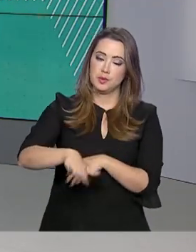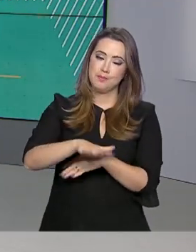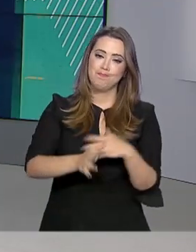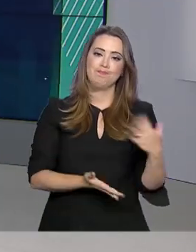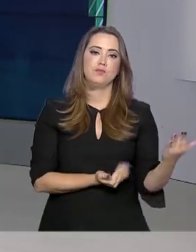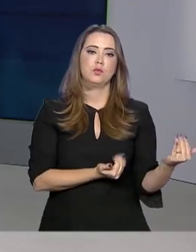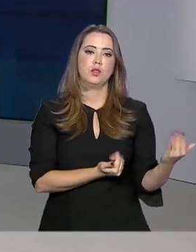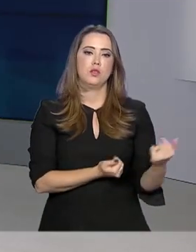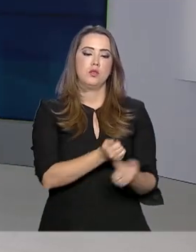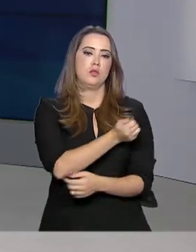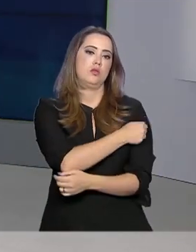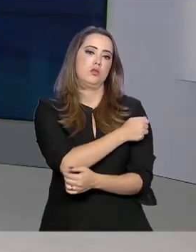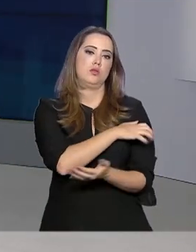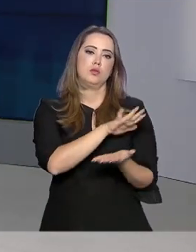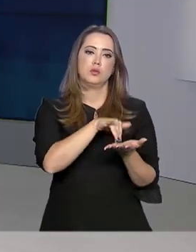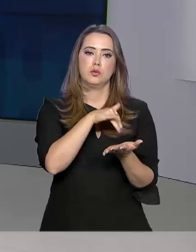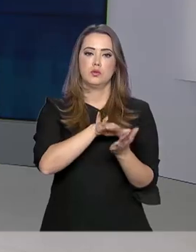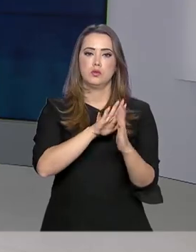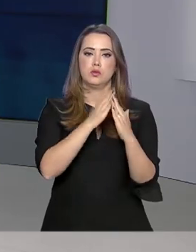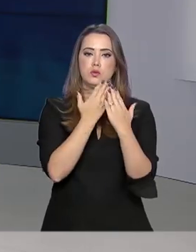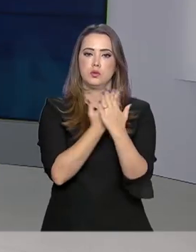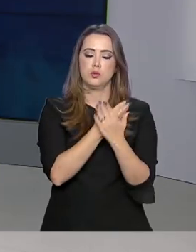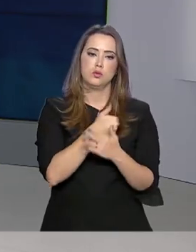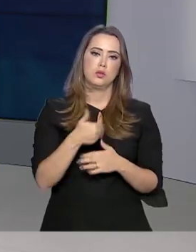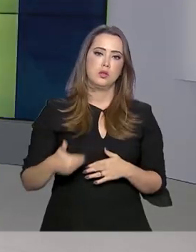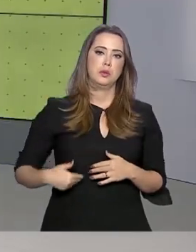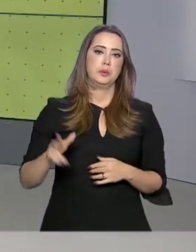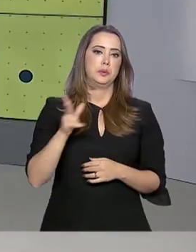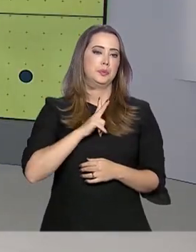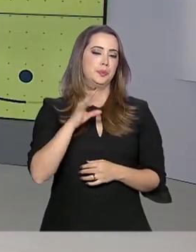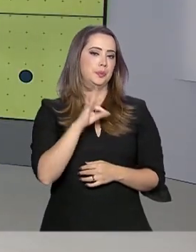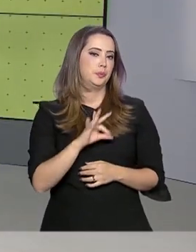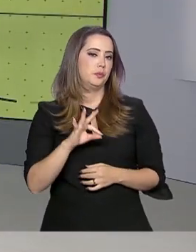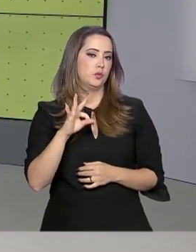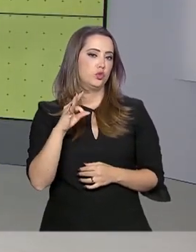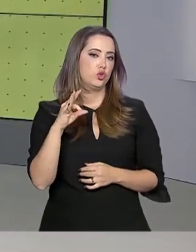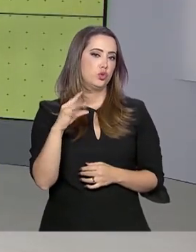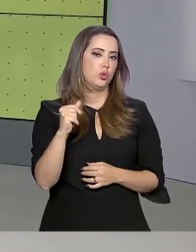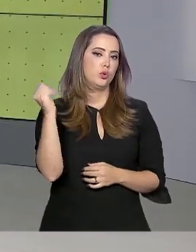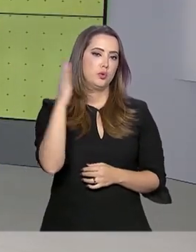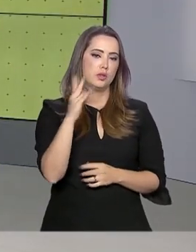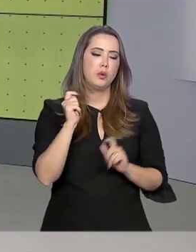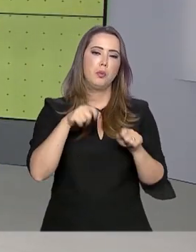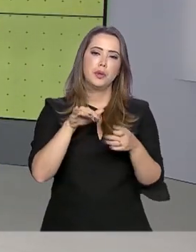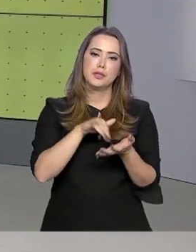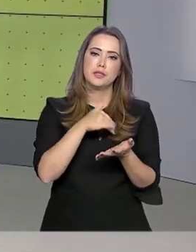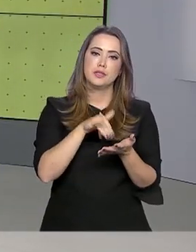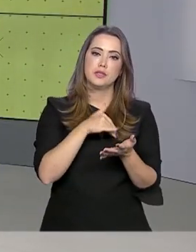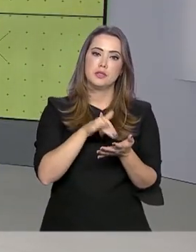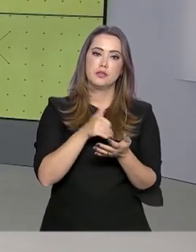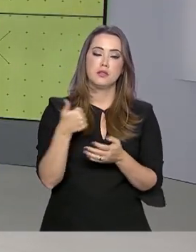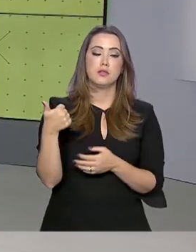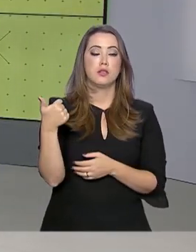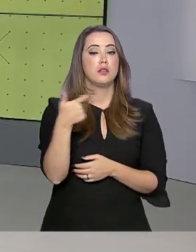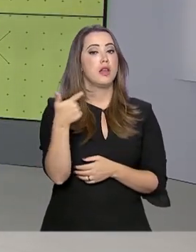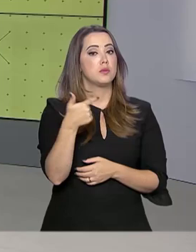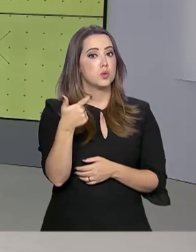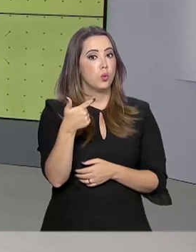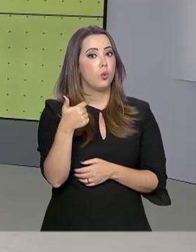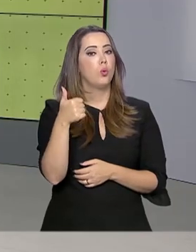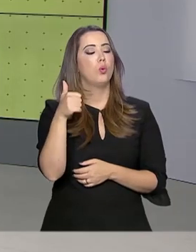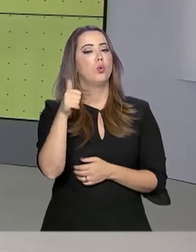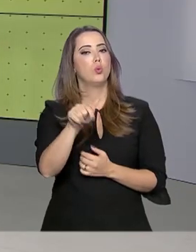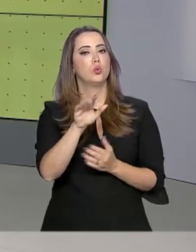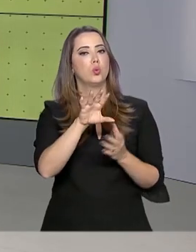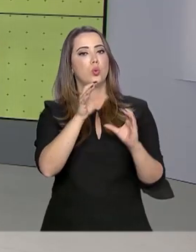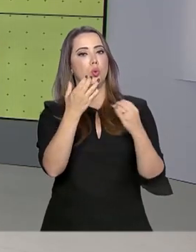jovens. Os estudantes matriculados em escolas públicas e privadas de todo o Brasil já podem se inscrever no 12º concurso